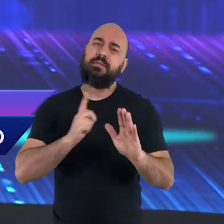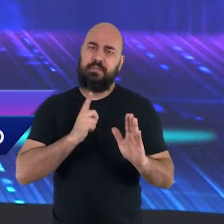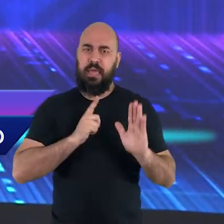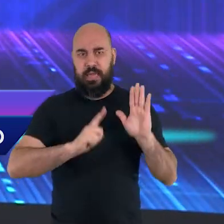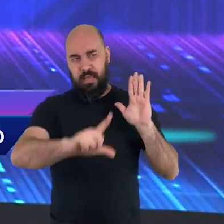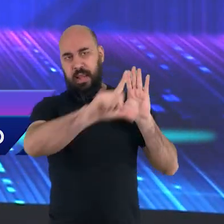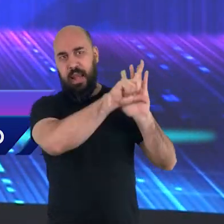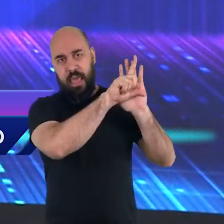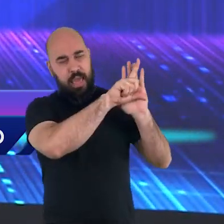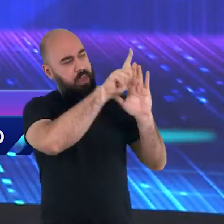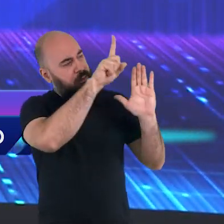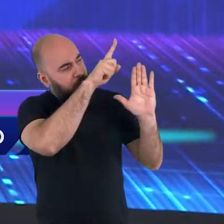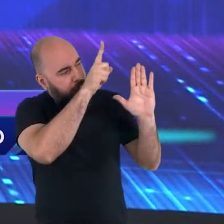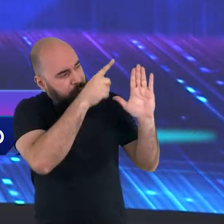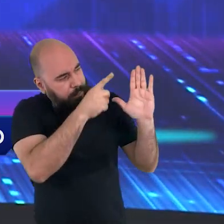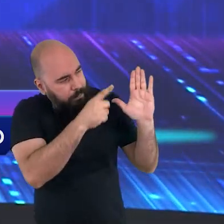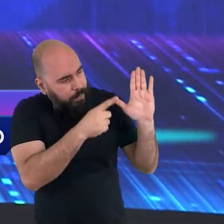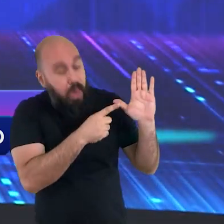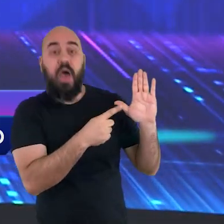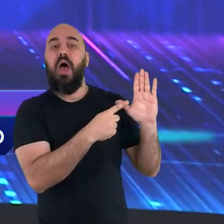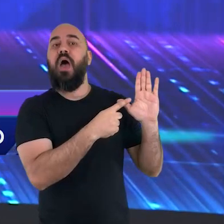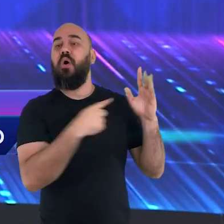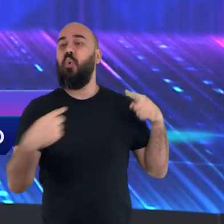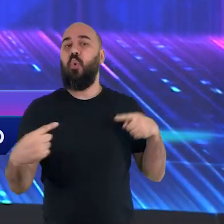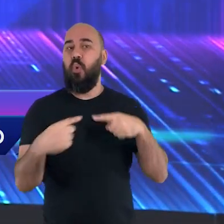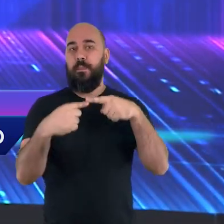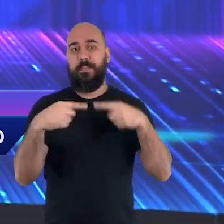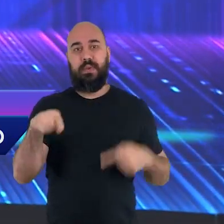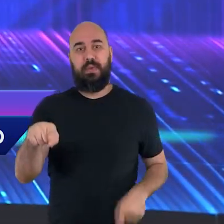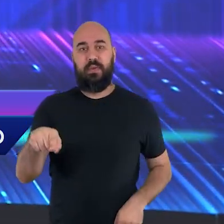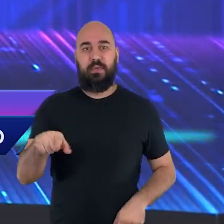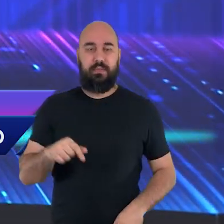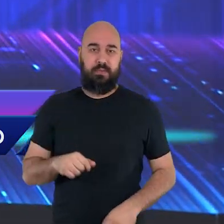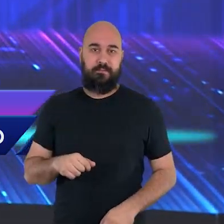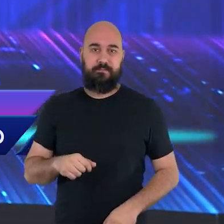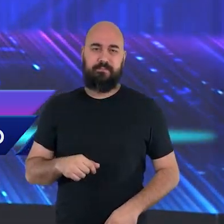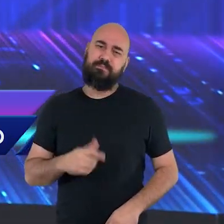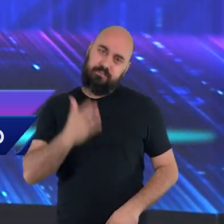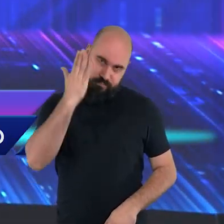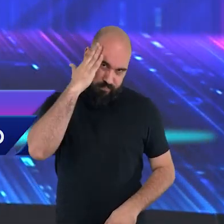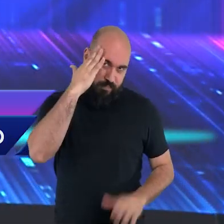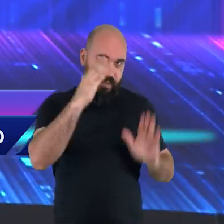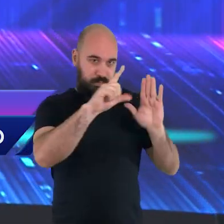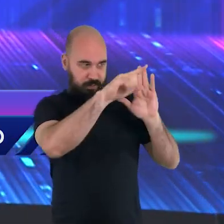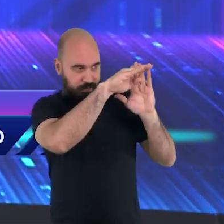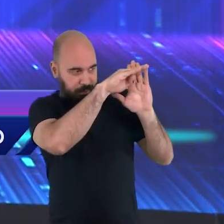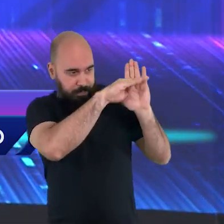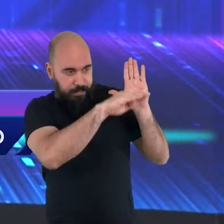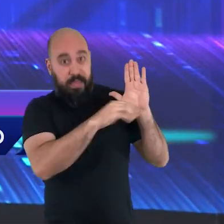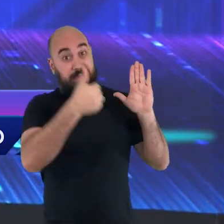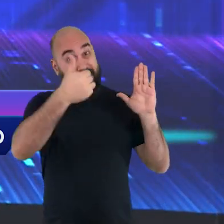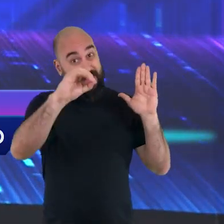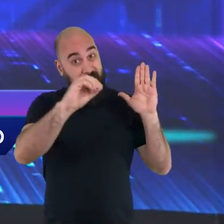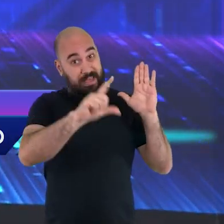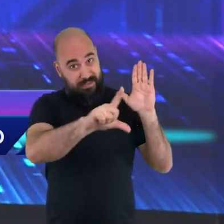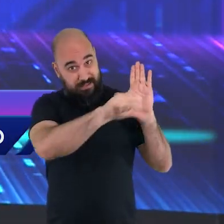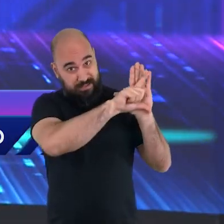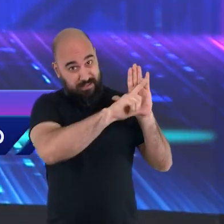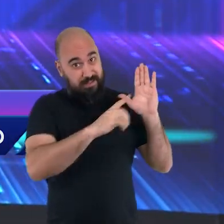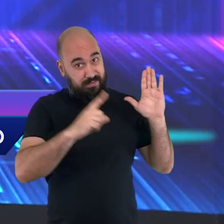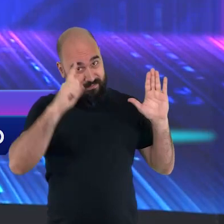para a essência da criação. São dez mandamentos que Deus nos deixou em tábuas de pedra.